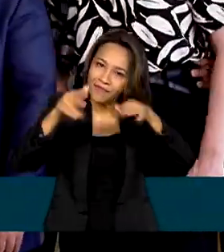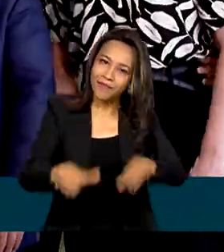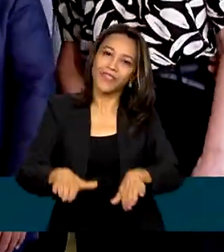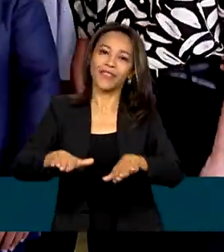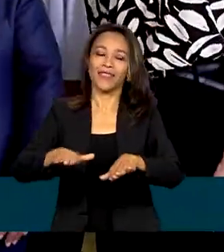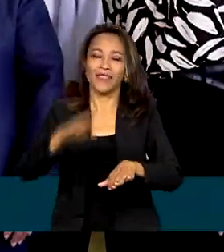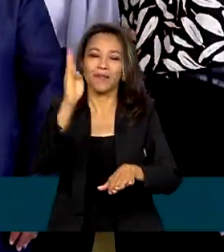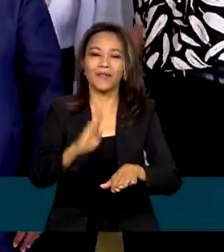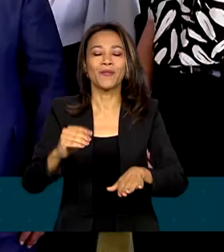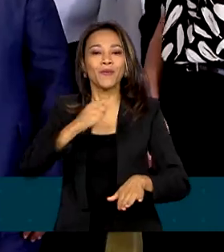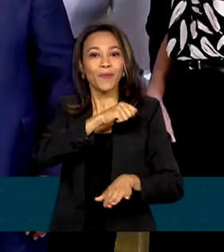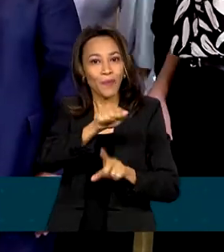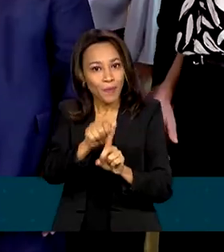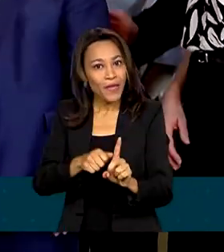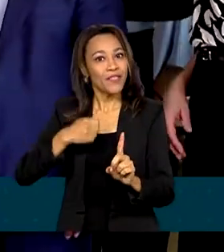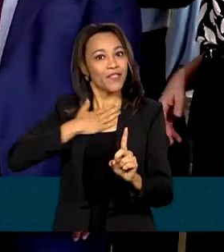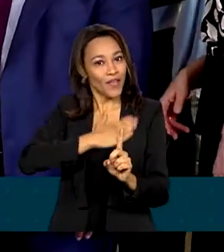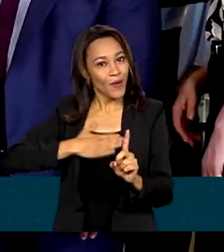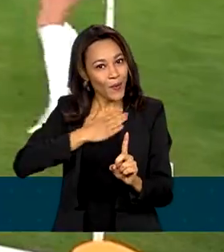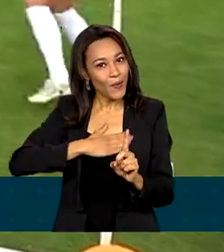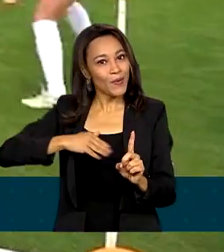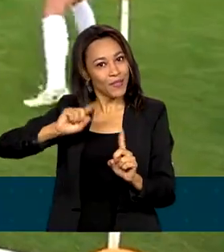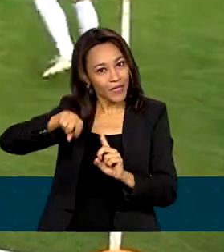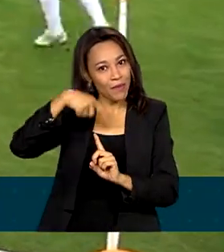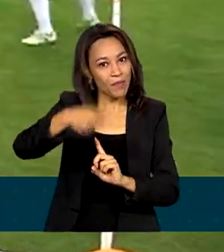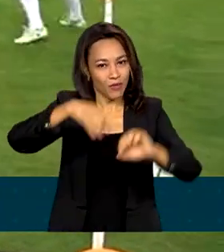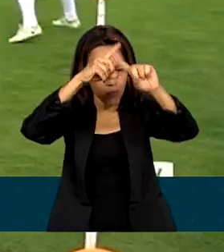em agosto, depois do Mundial.